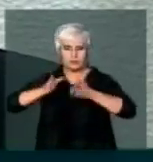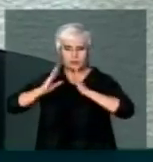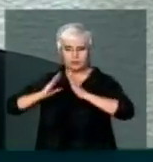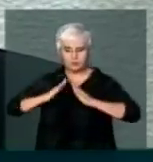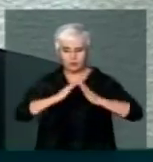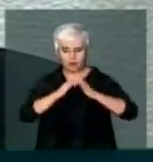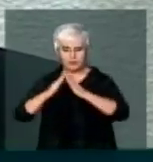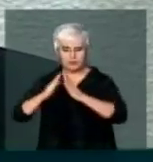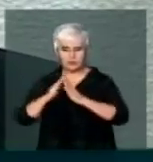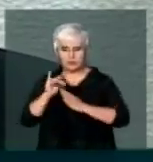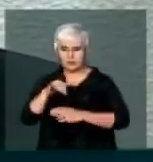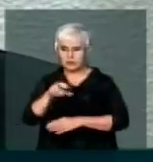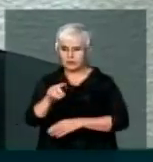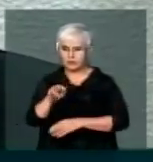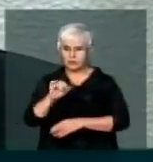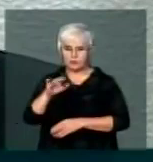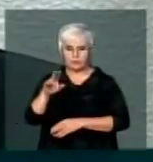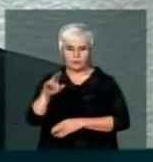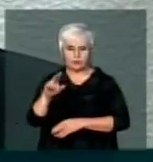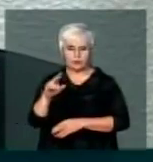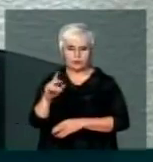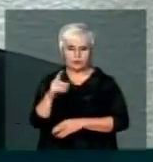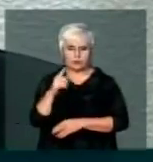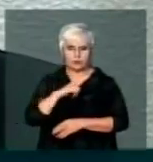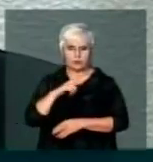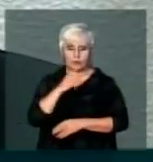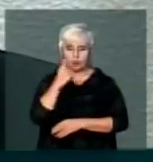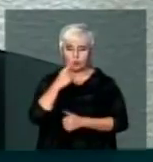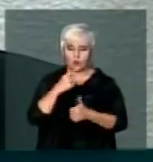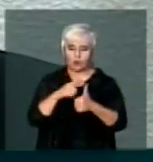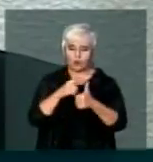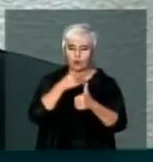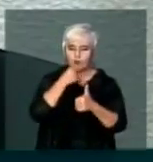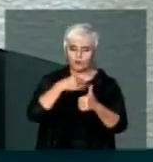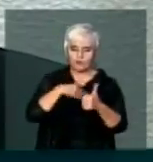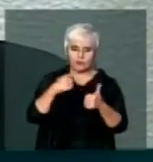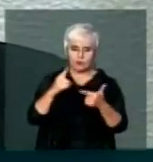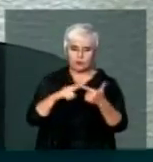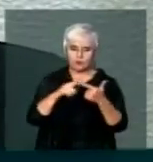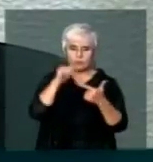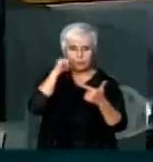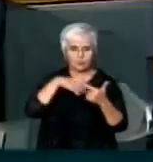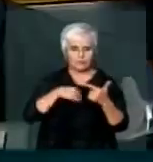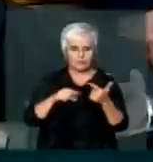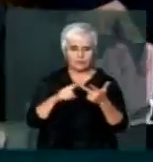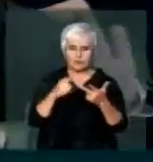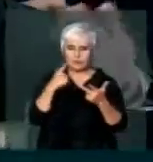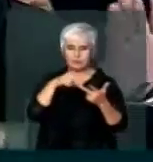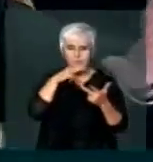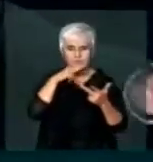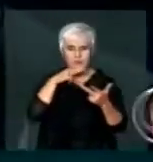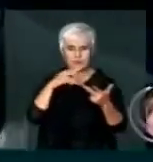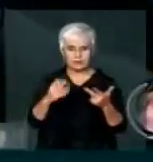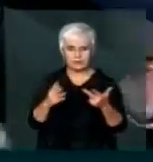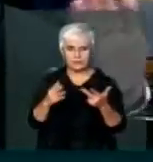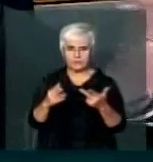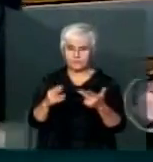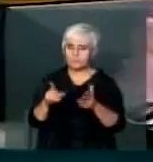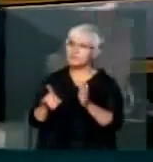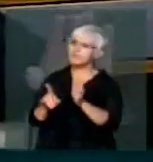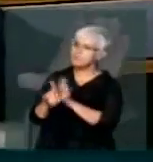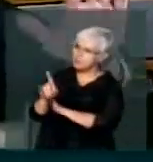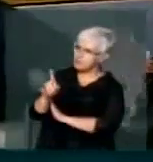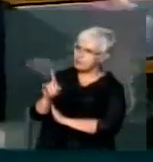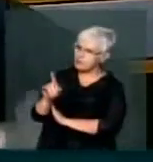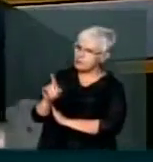Sendo que um dê... Para meu filho Eu só tenho um filho, uma filha e uma neta Não, para quem sou dono Eu sei, todos nós sabemos Apenas para dizer ao senhor